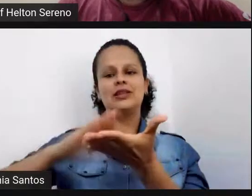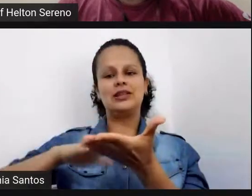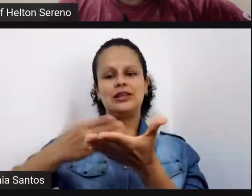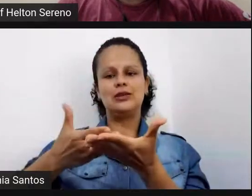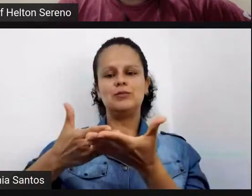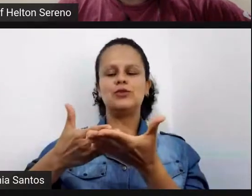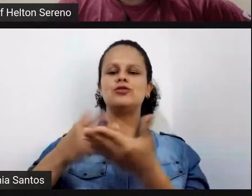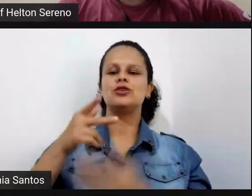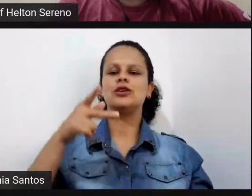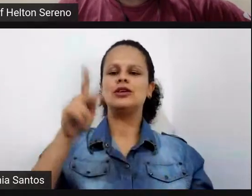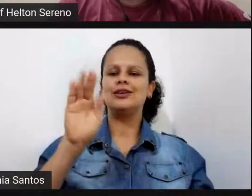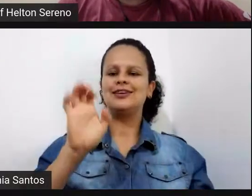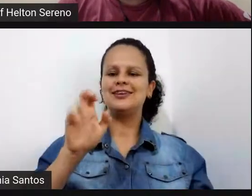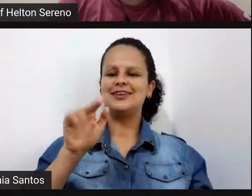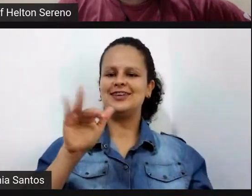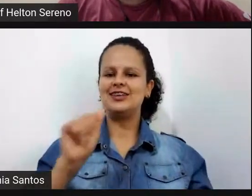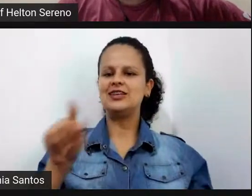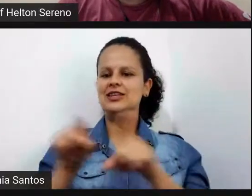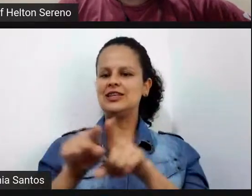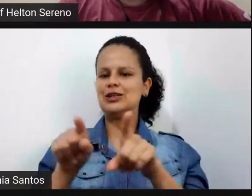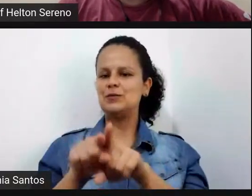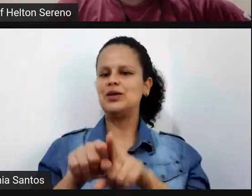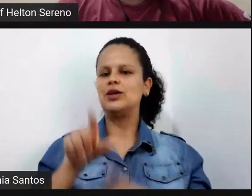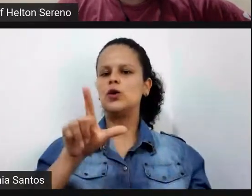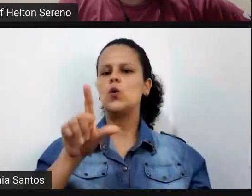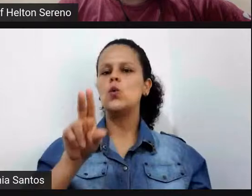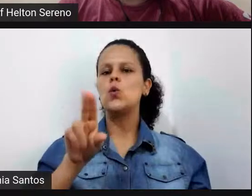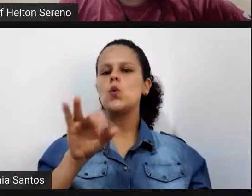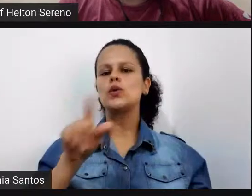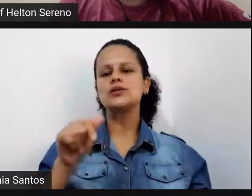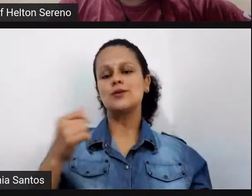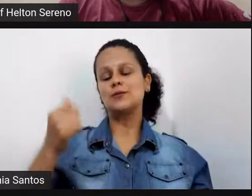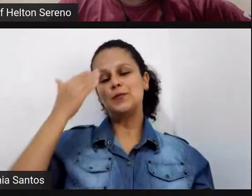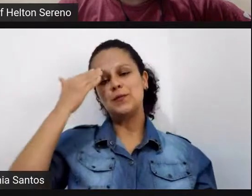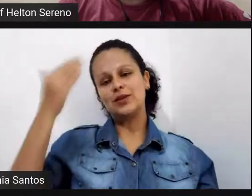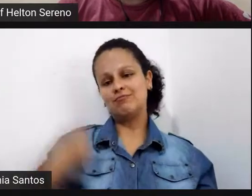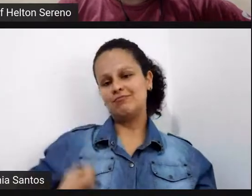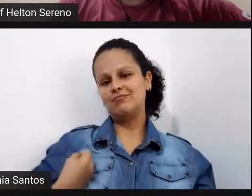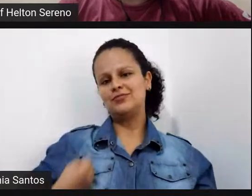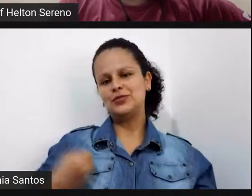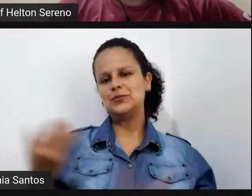Luísa parabéns obrigado por vocês estarem aqui com a gente hoje